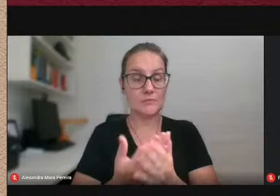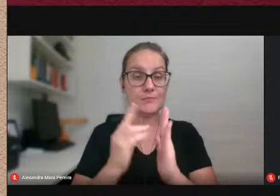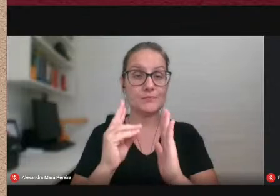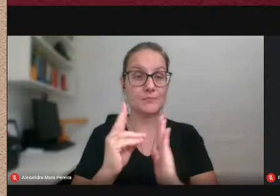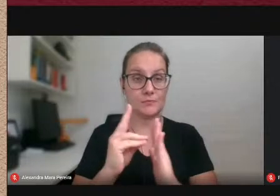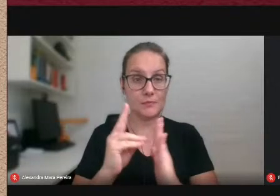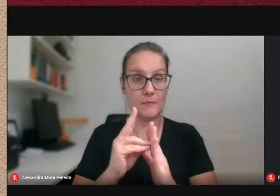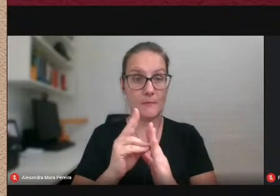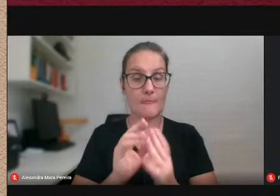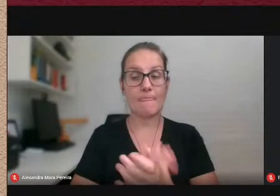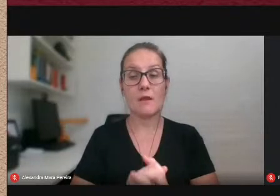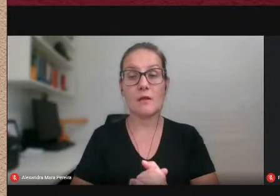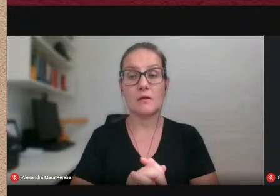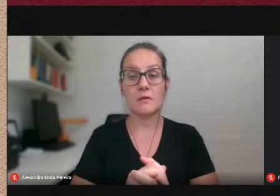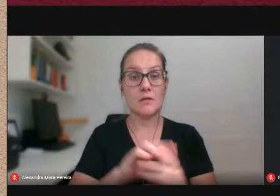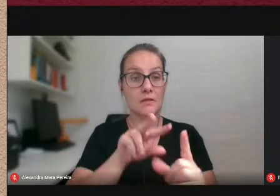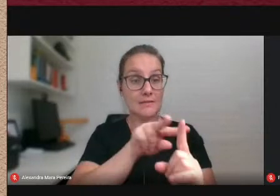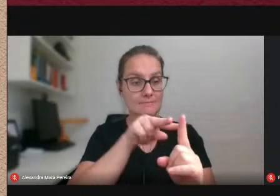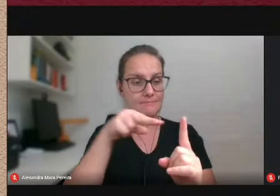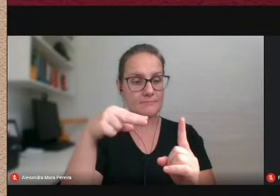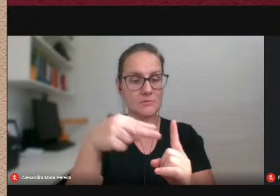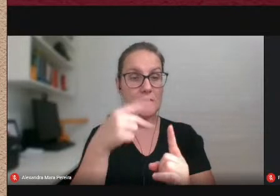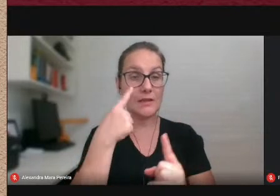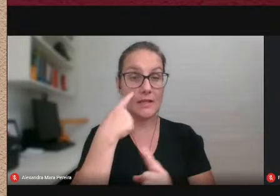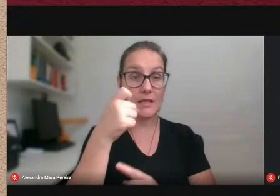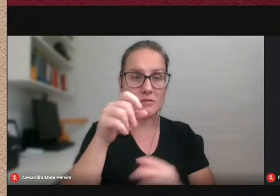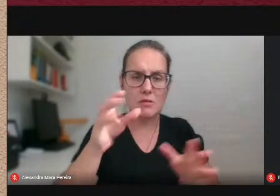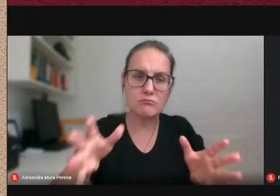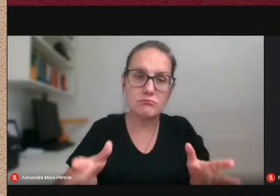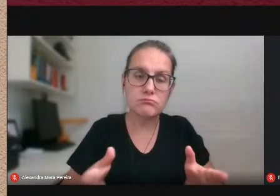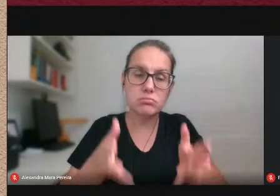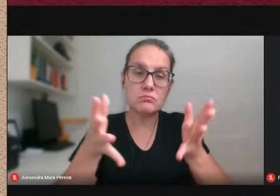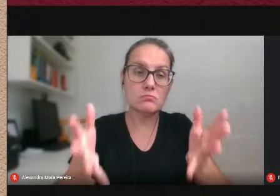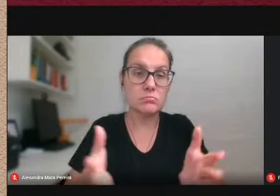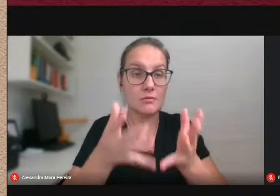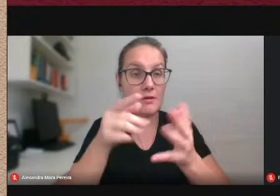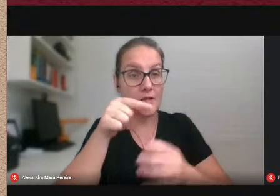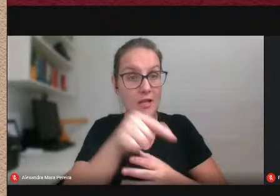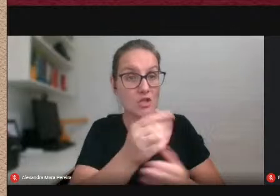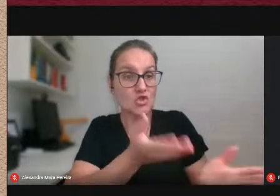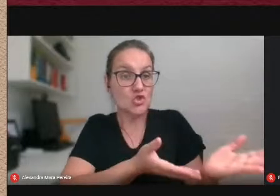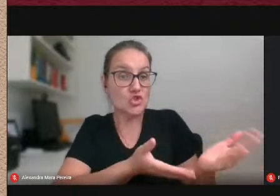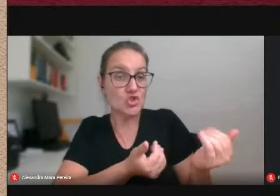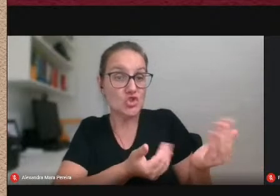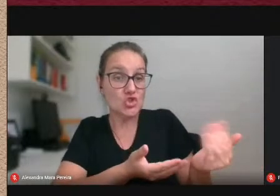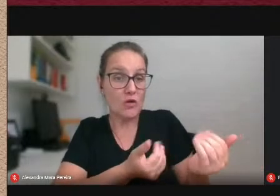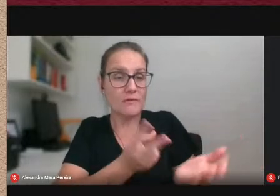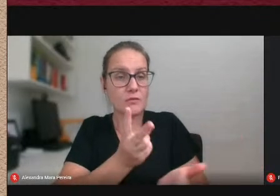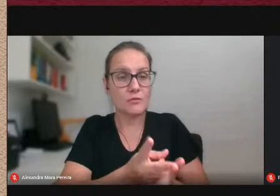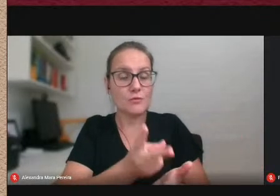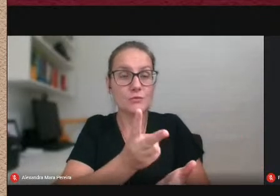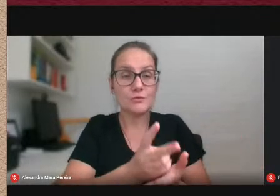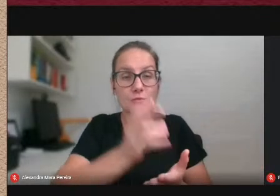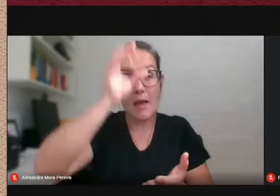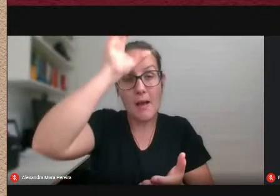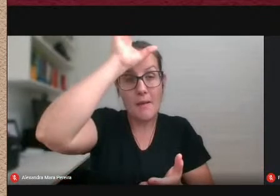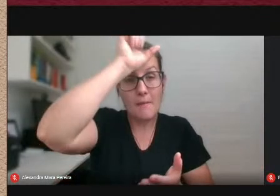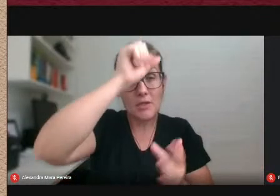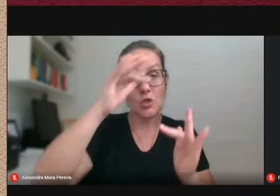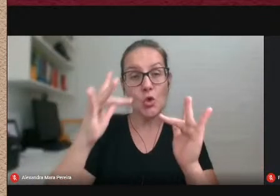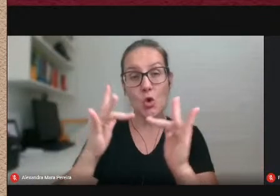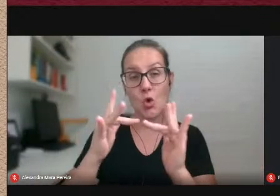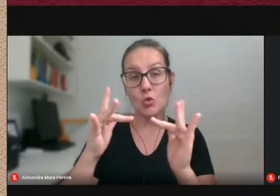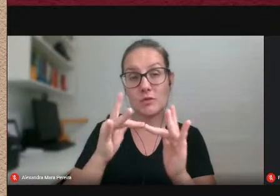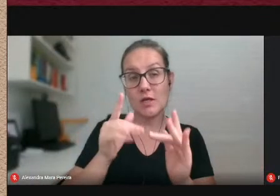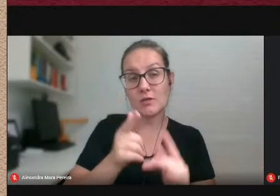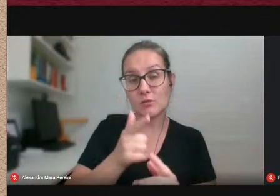perspectiva é despertar nos mais jovens o interesse de continuar dialogando com os mais velhos na